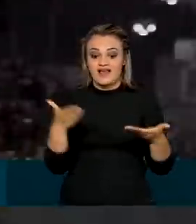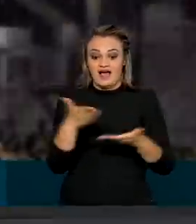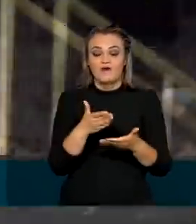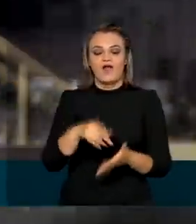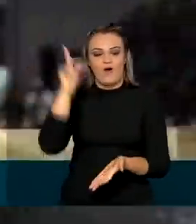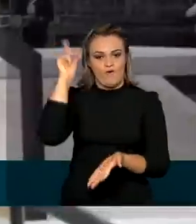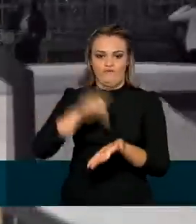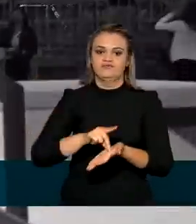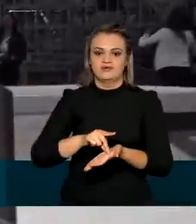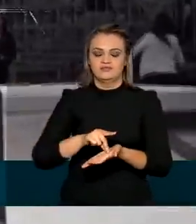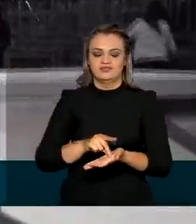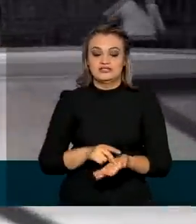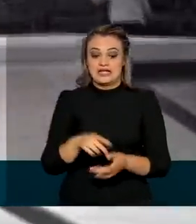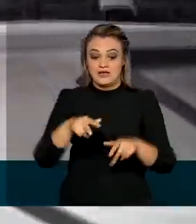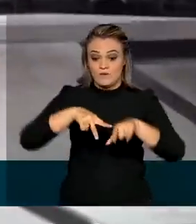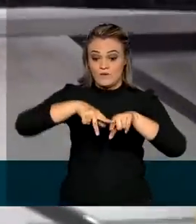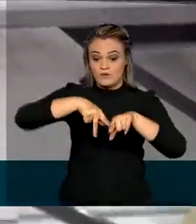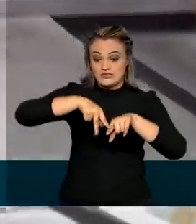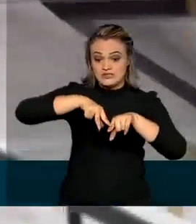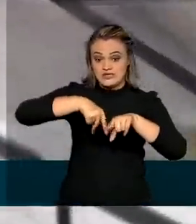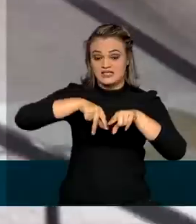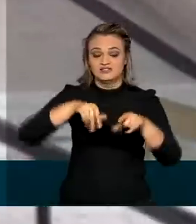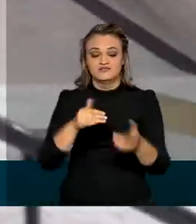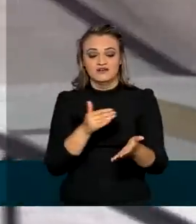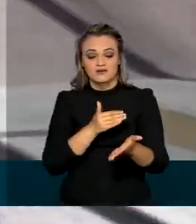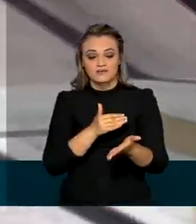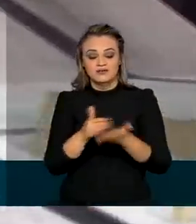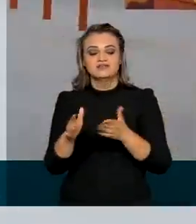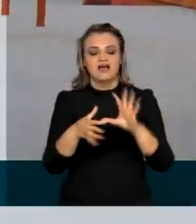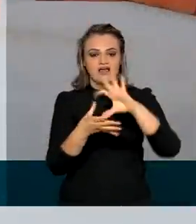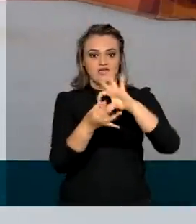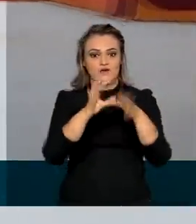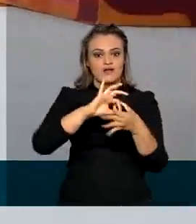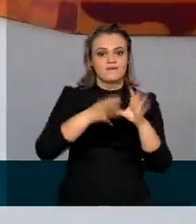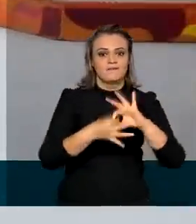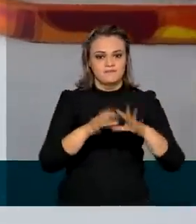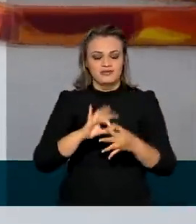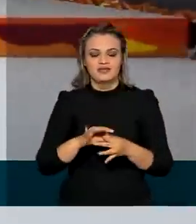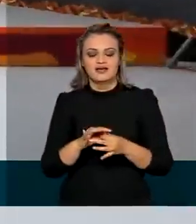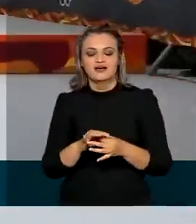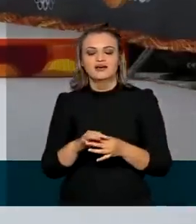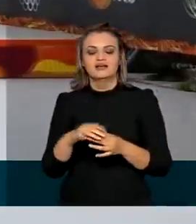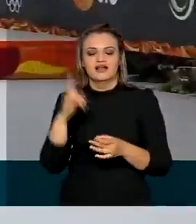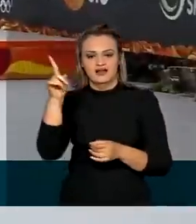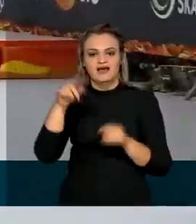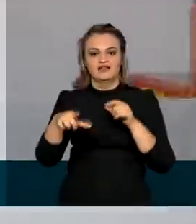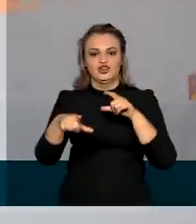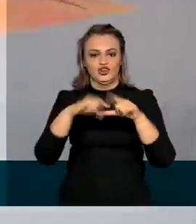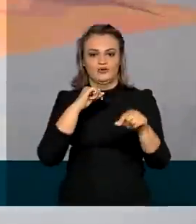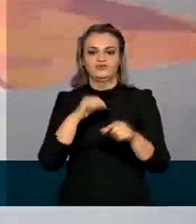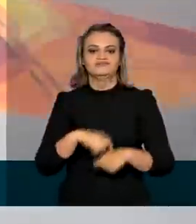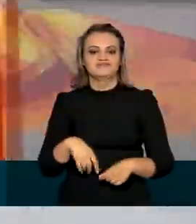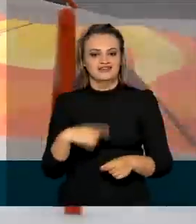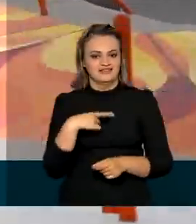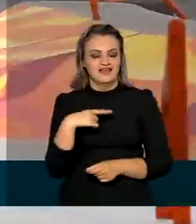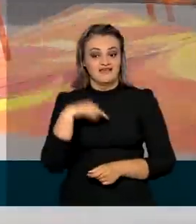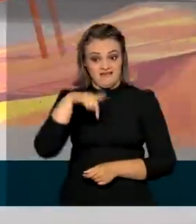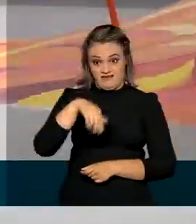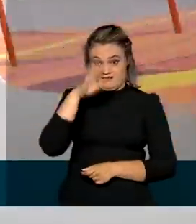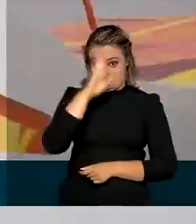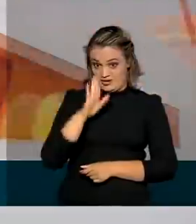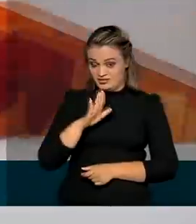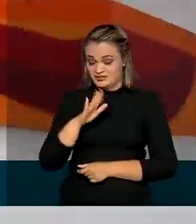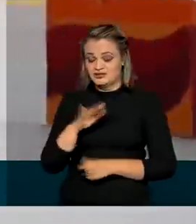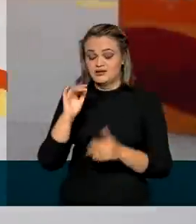oficialmente, o skate vai estrear nas pistas olímpicas e será nos Jogos de Tóquio. E aqui no Brasil,